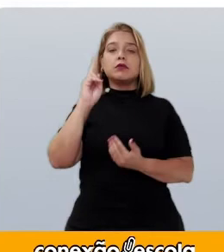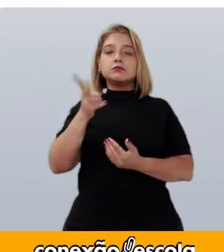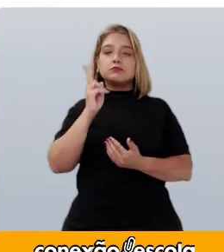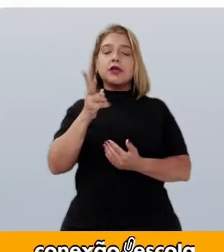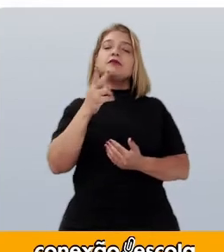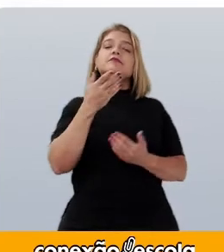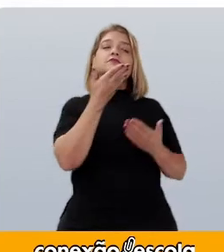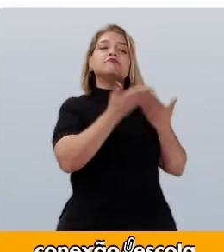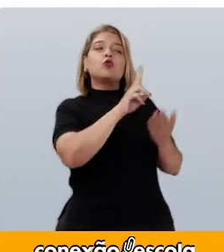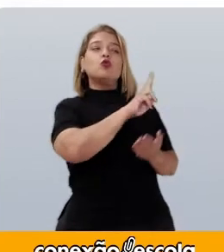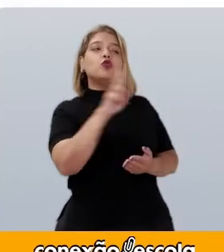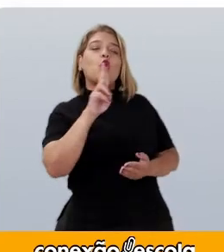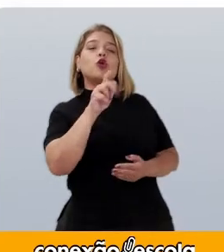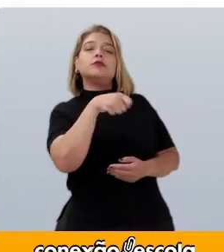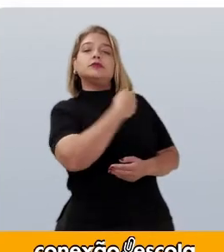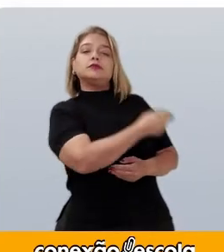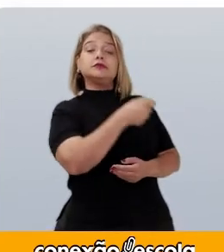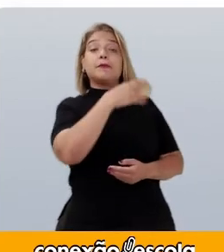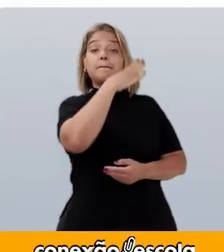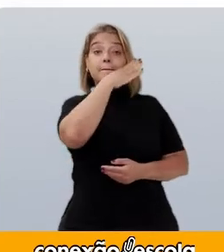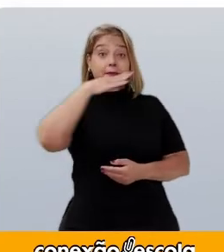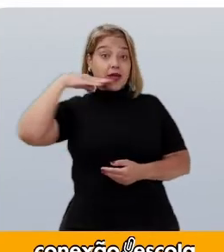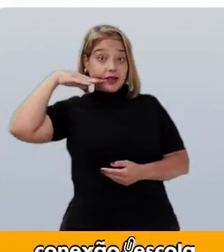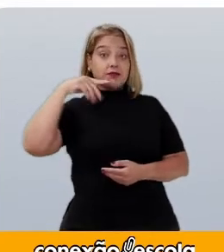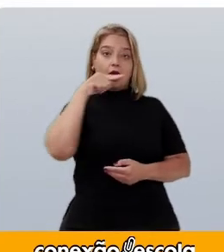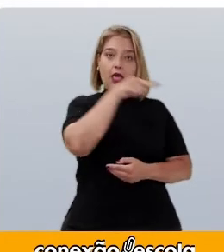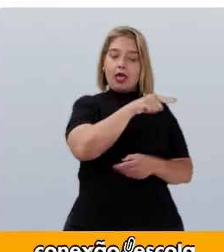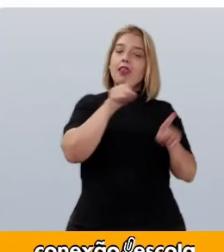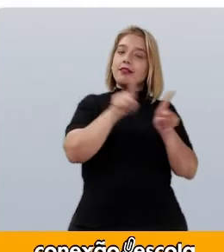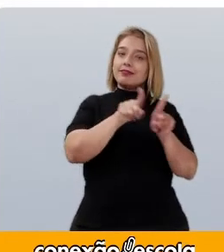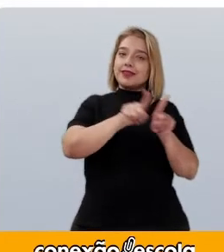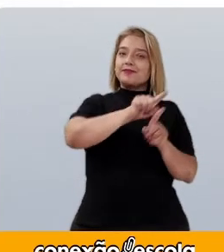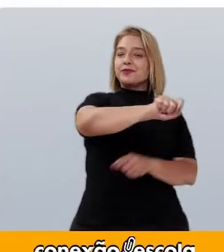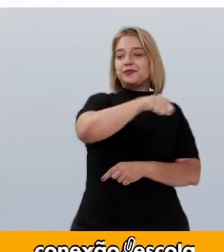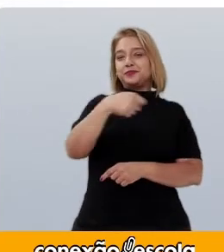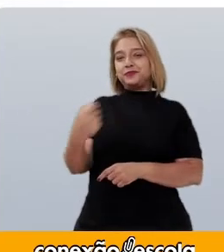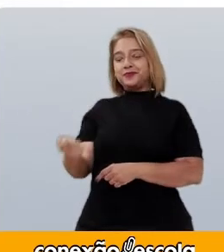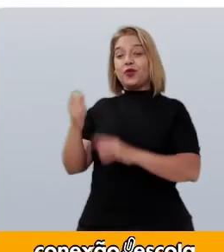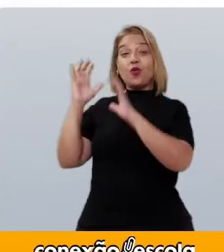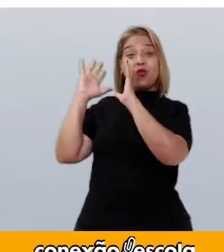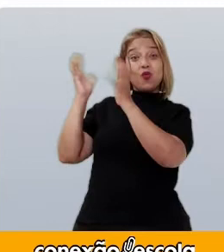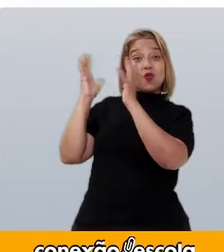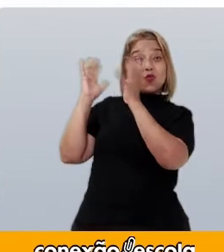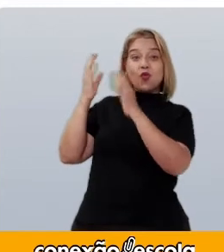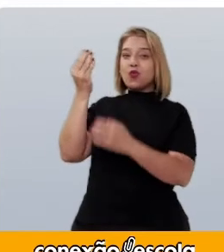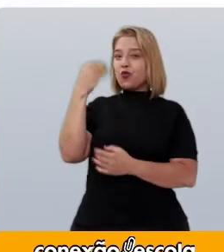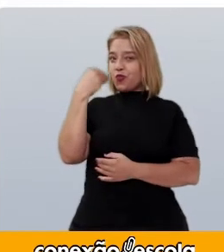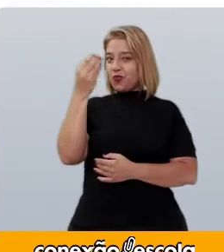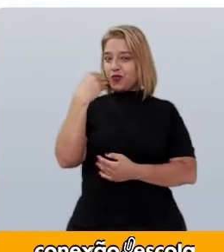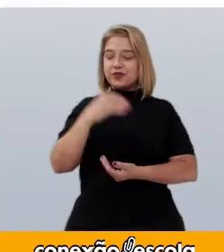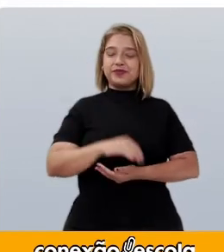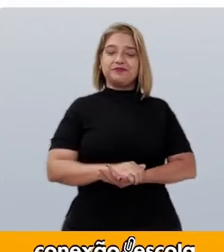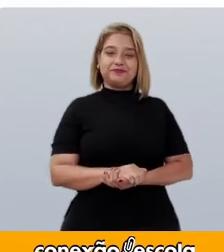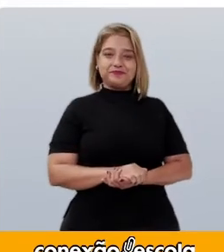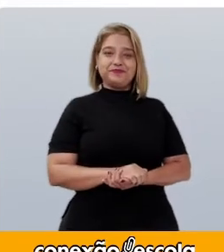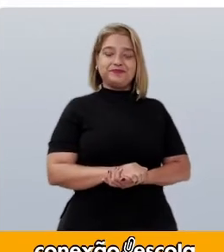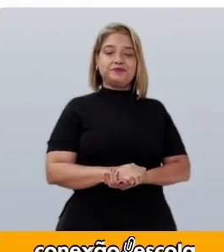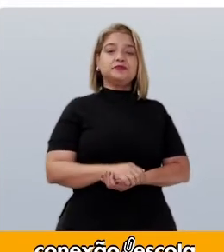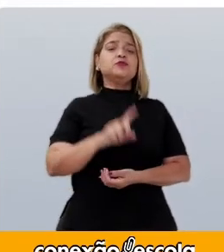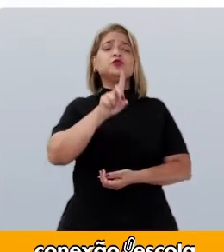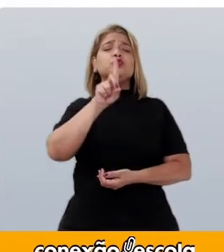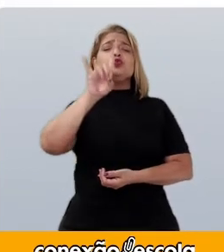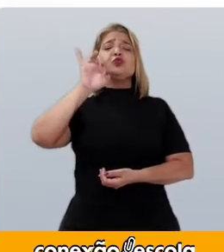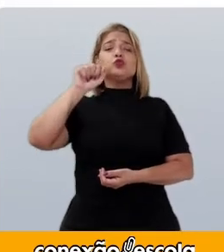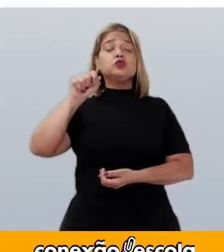tratava a moça por melancia e a moça o tratava por coco mole. Um